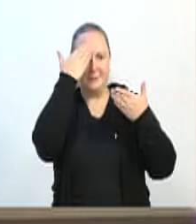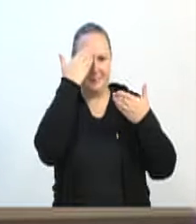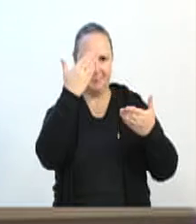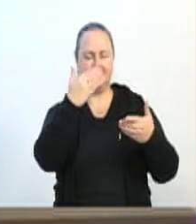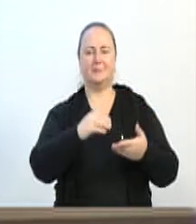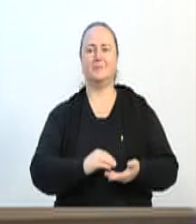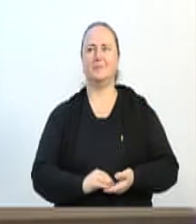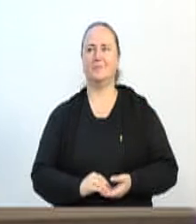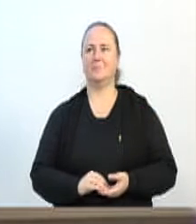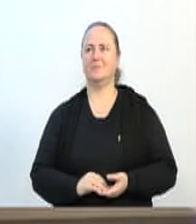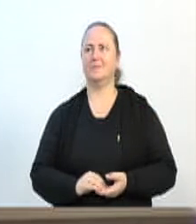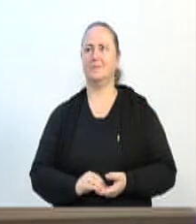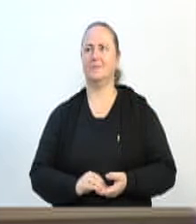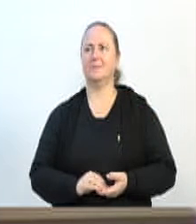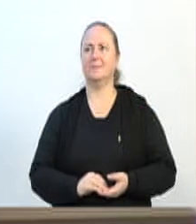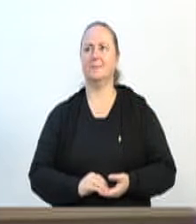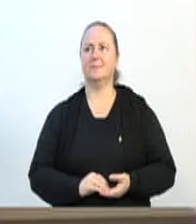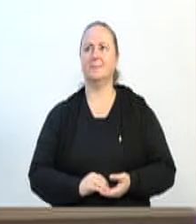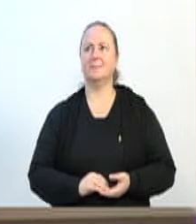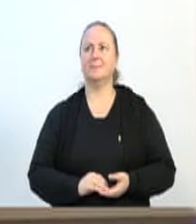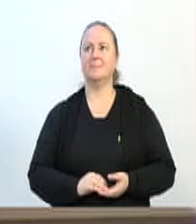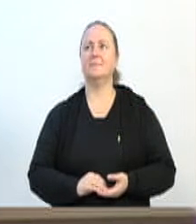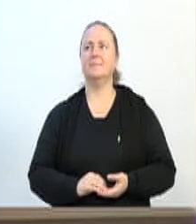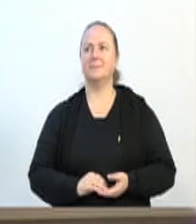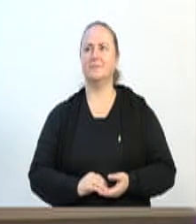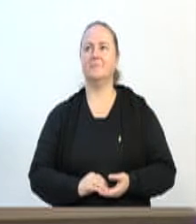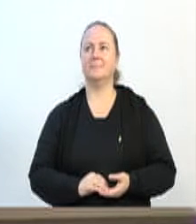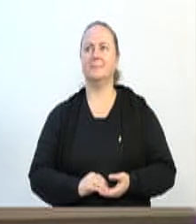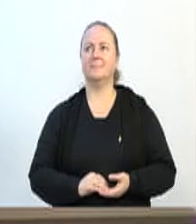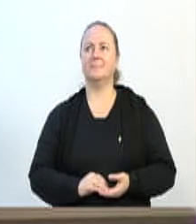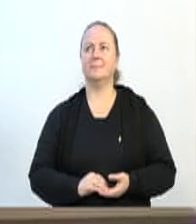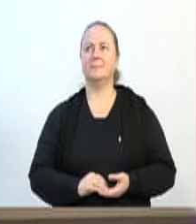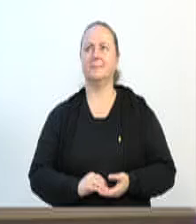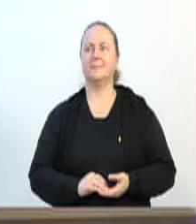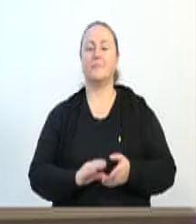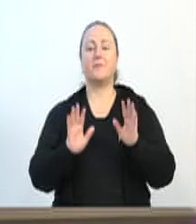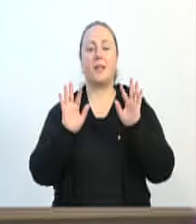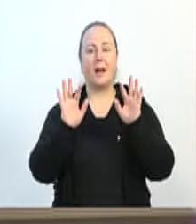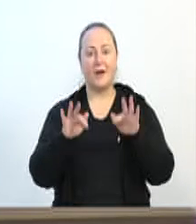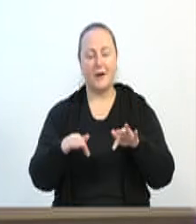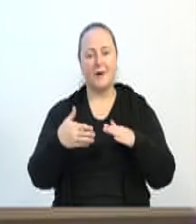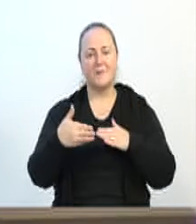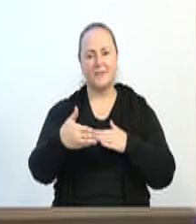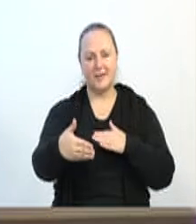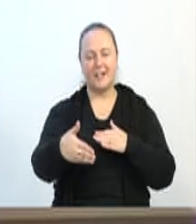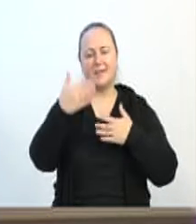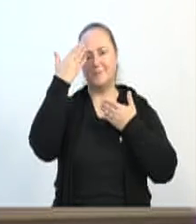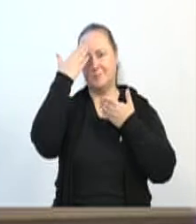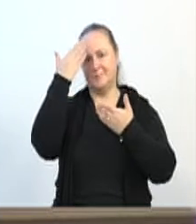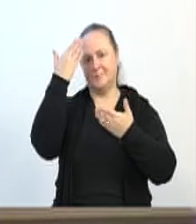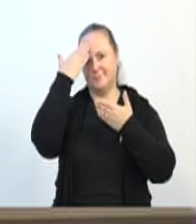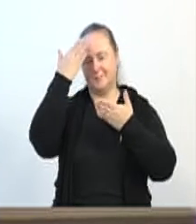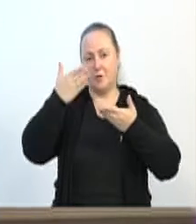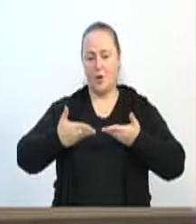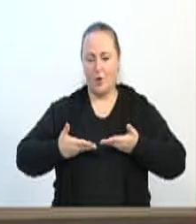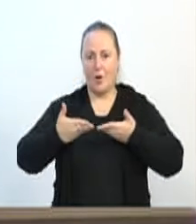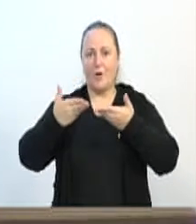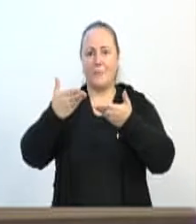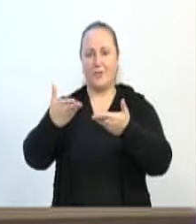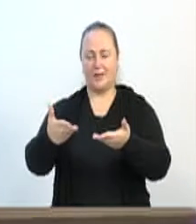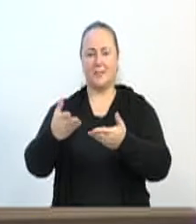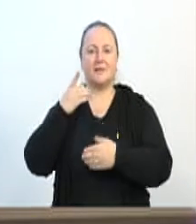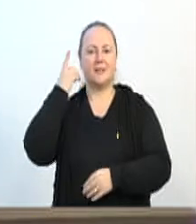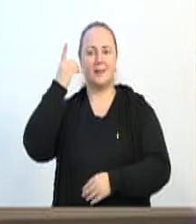E eu quero também agora terminar o meu pronunciamento, agradecendo pelo convite que o deputado Ismael dos Santos fez.